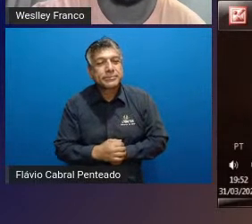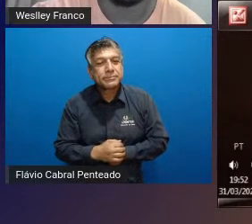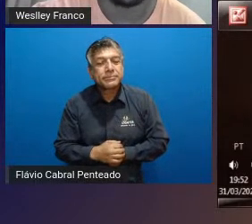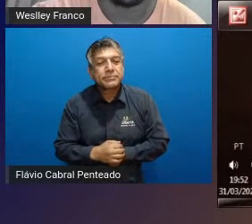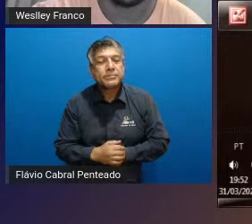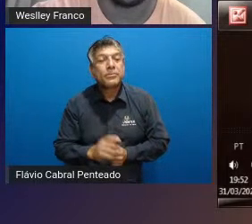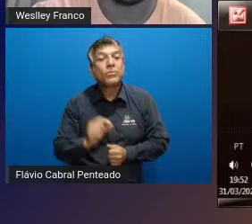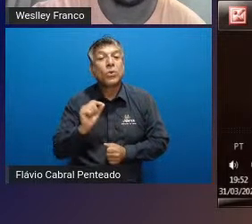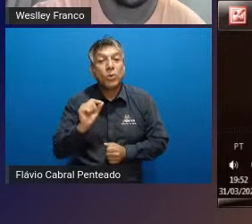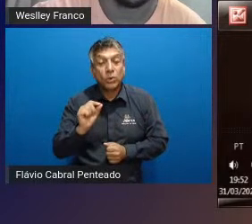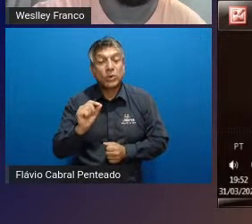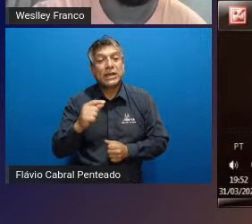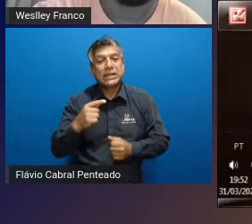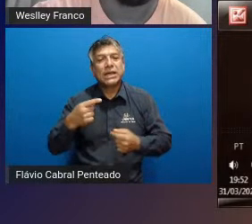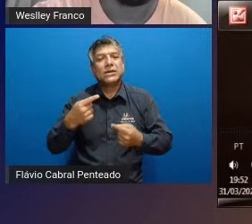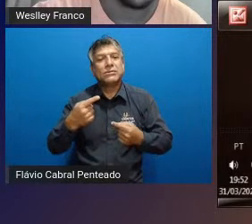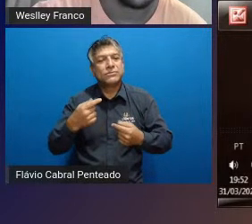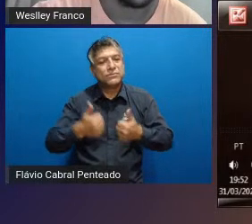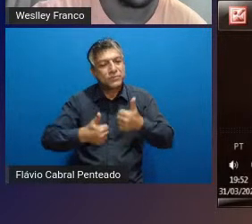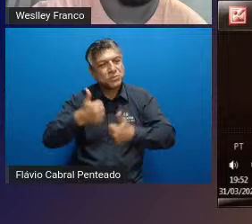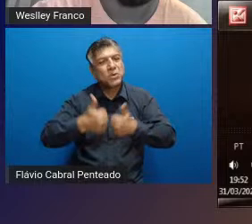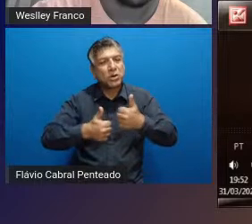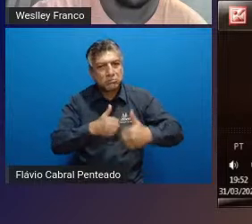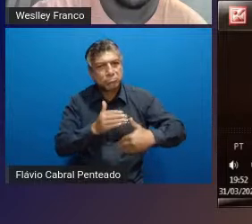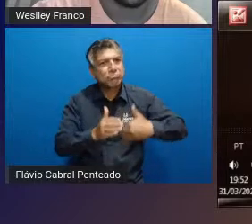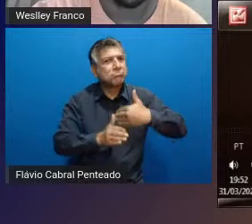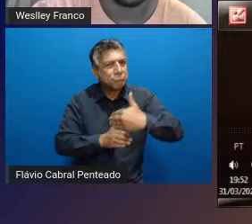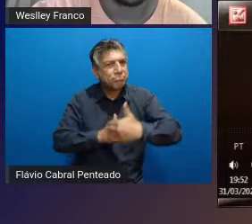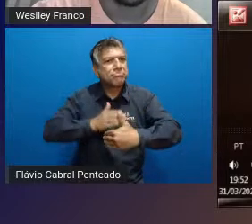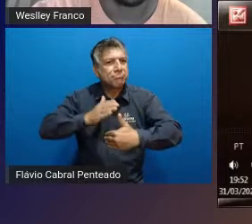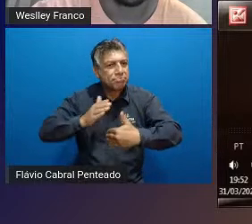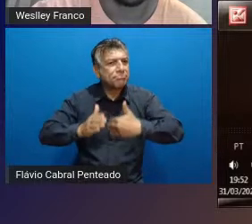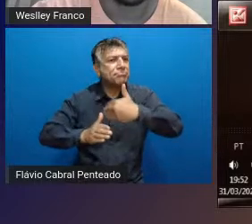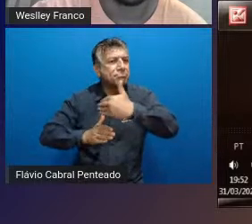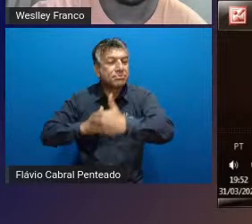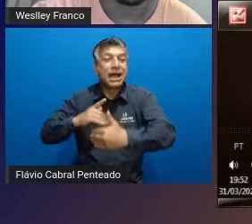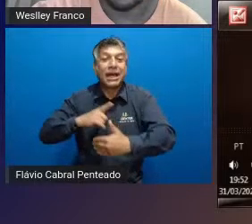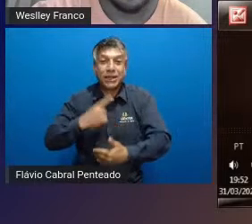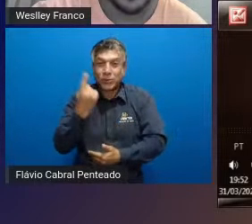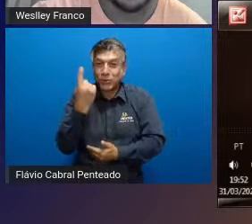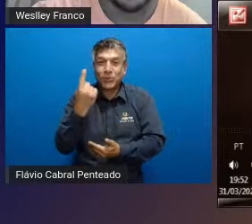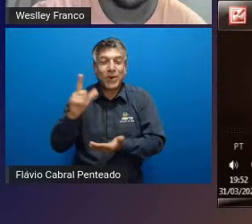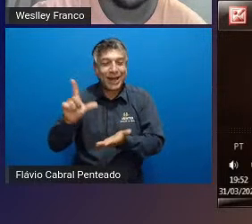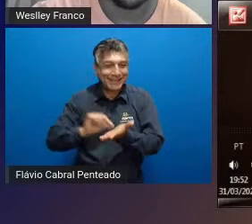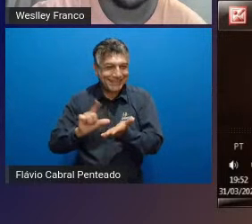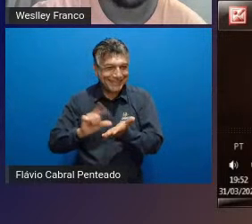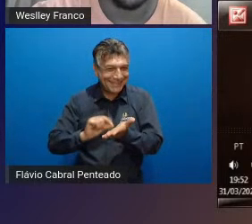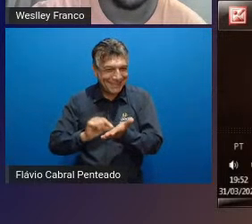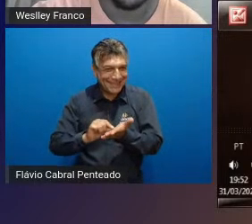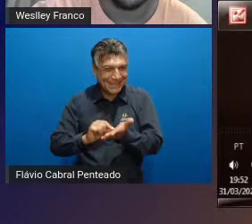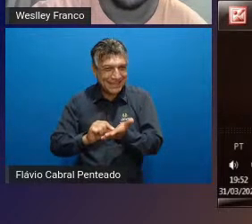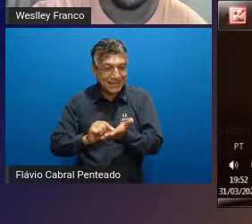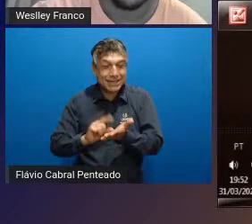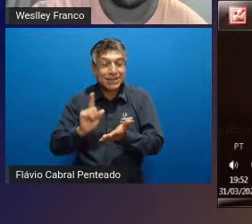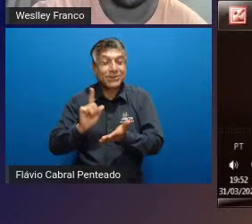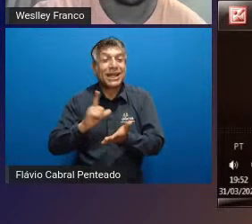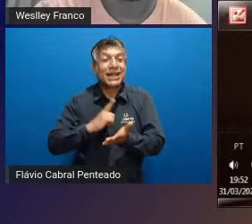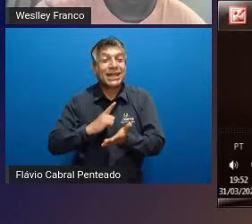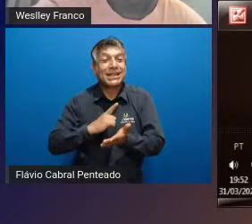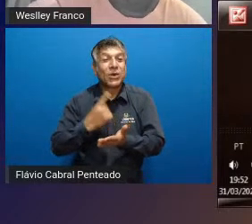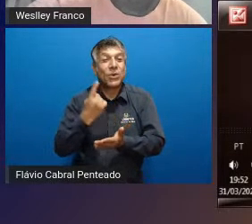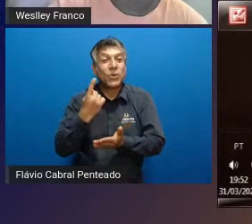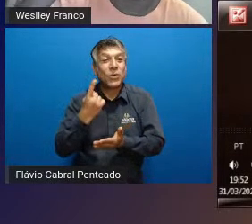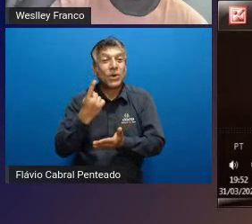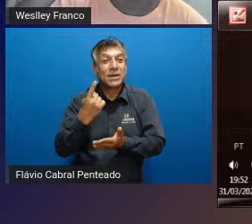futebol foi evoluindo né aí também tem um artigo um artigo não desculpa é